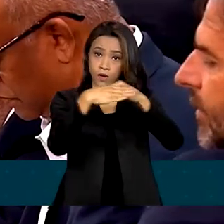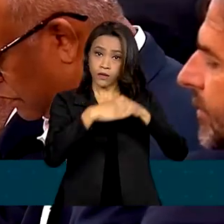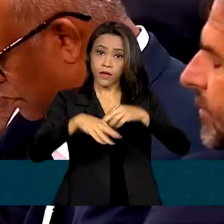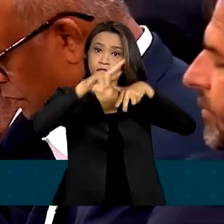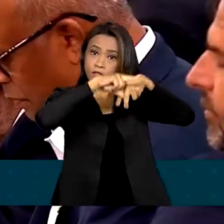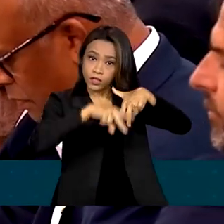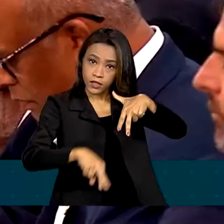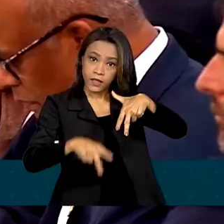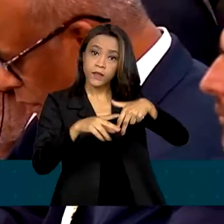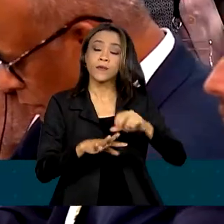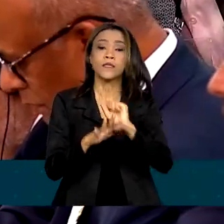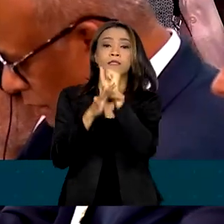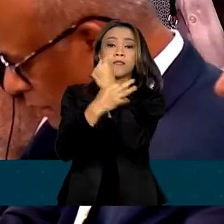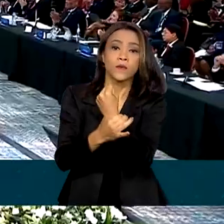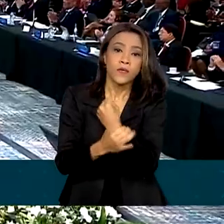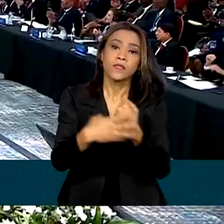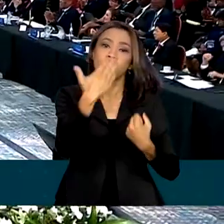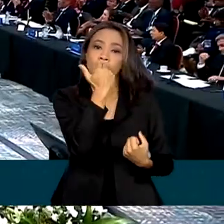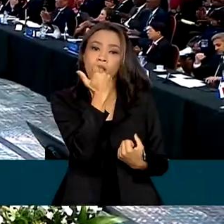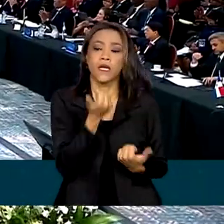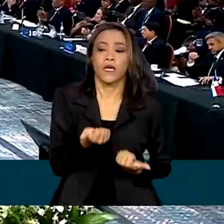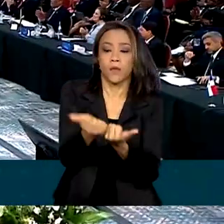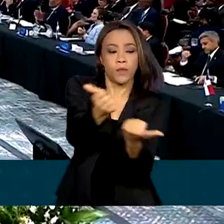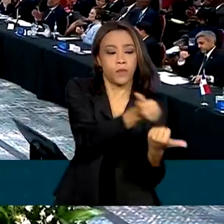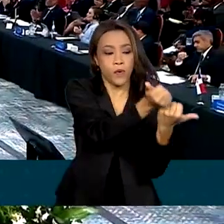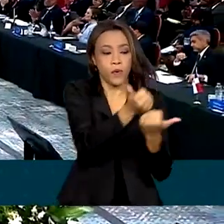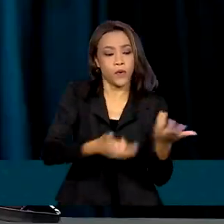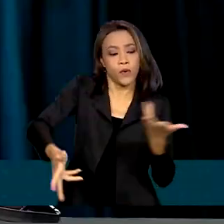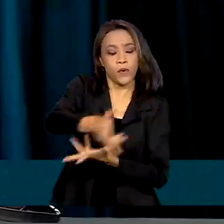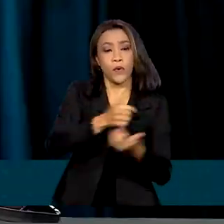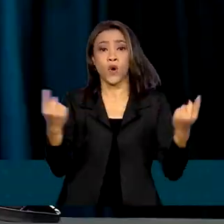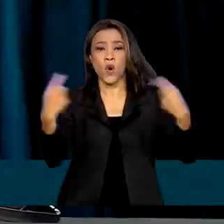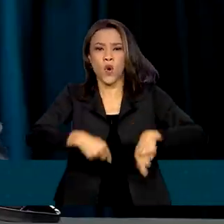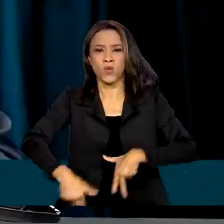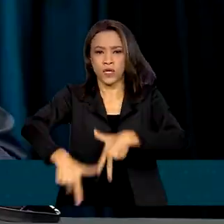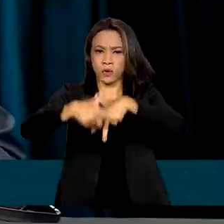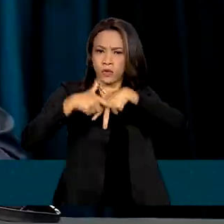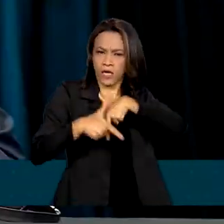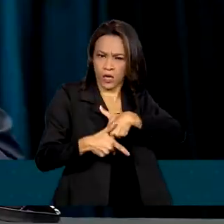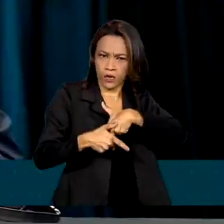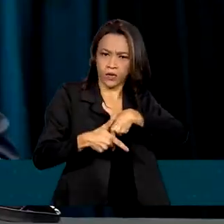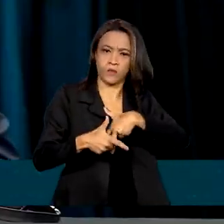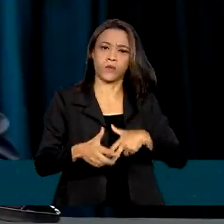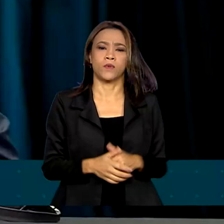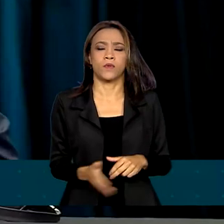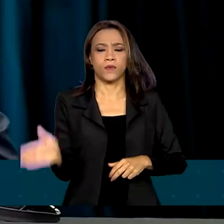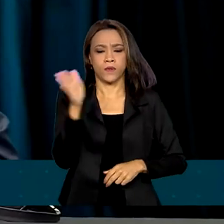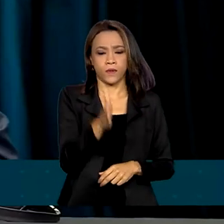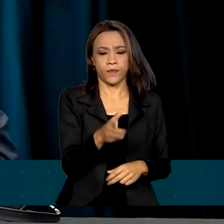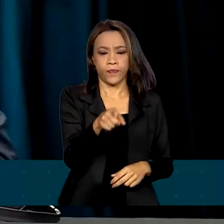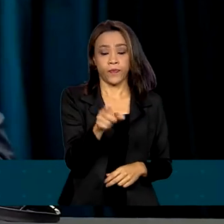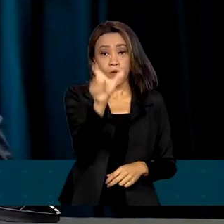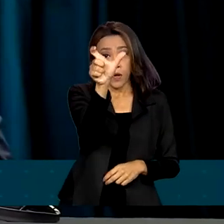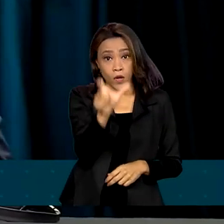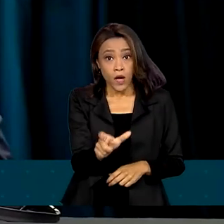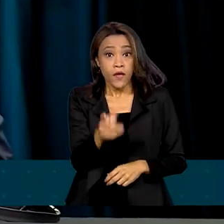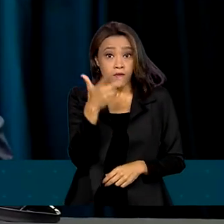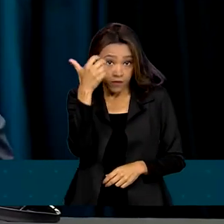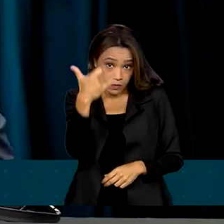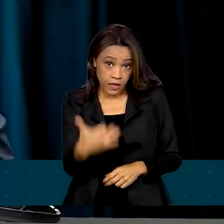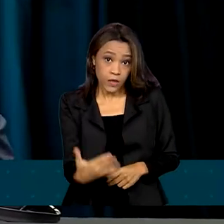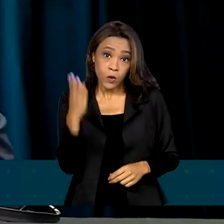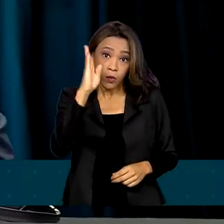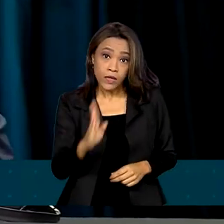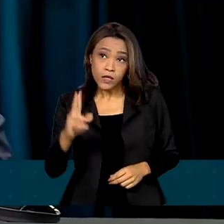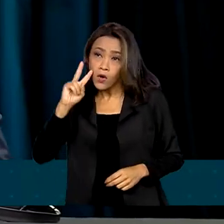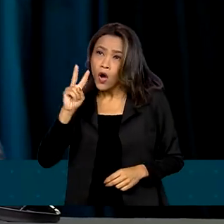alimentar e cooperação na luta contra terrorismo. O Brasil volta a olhar para o seu futuro com